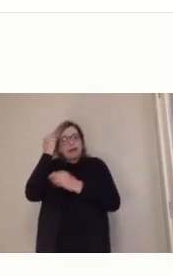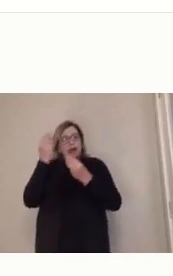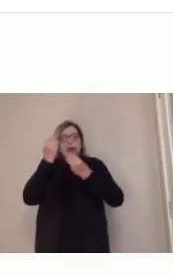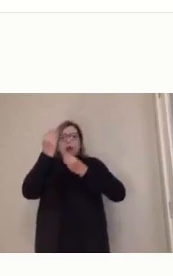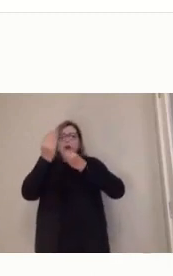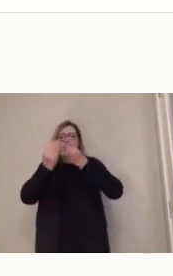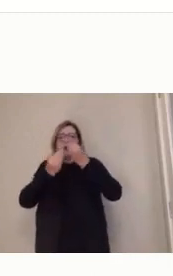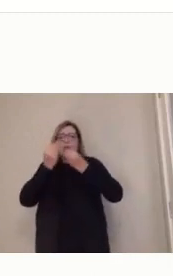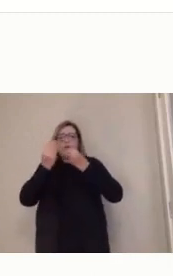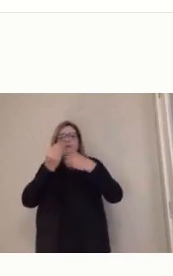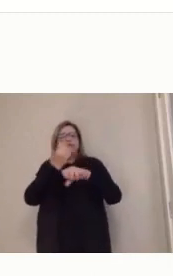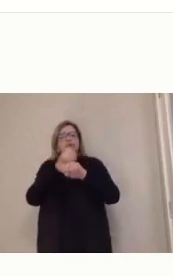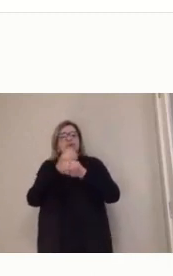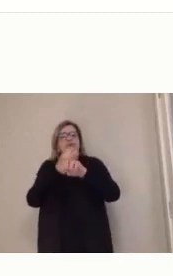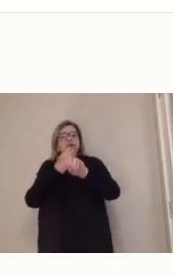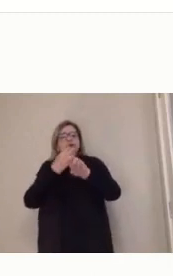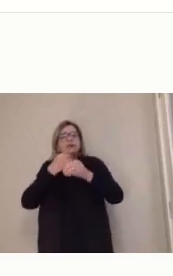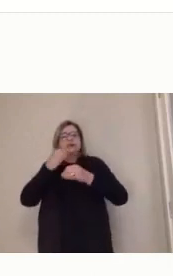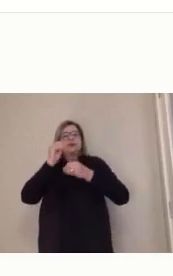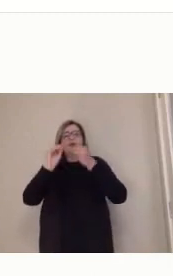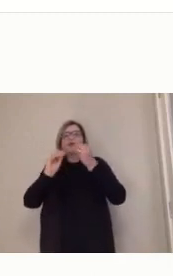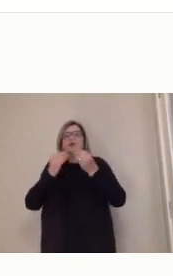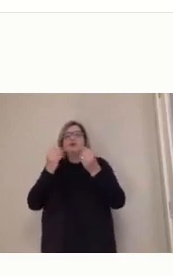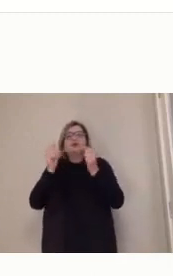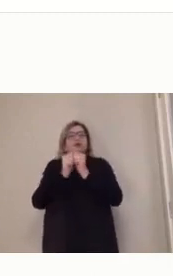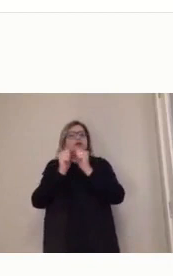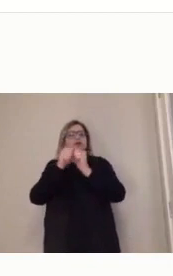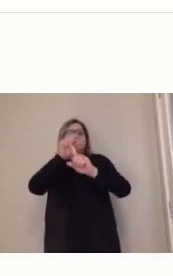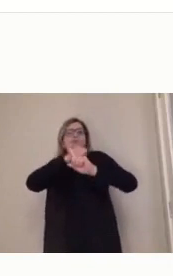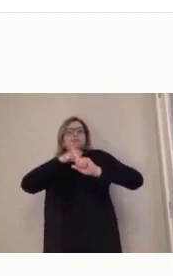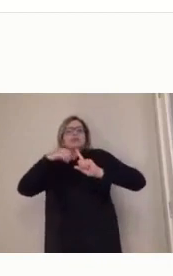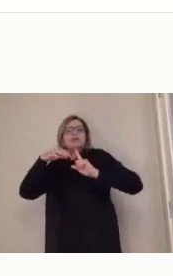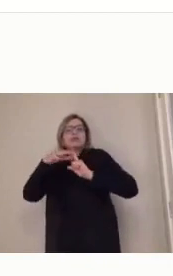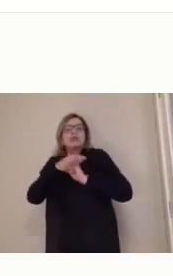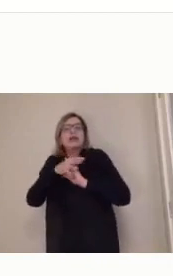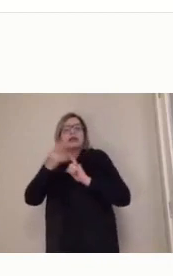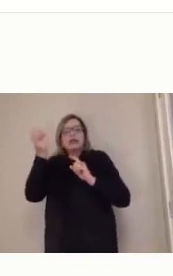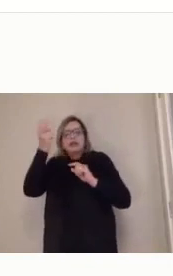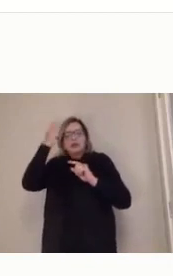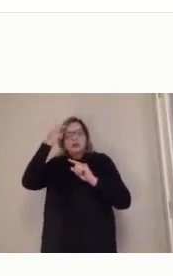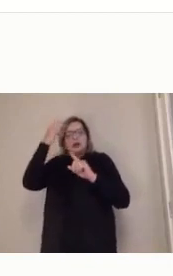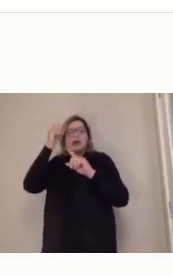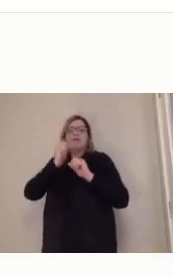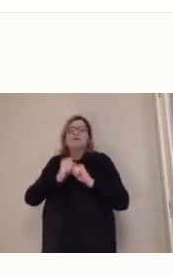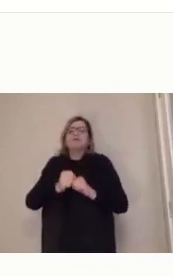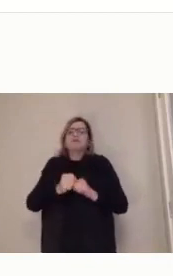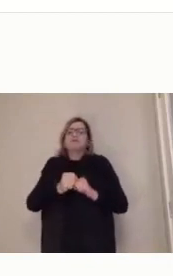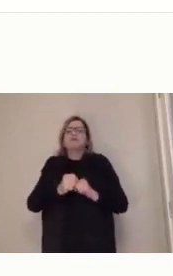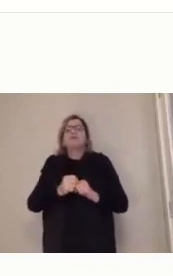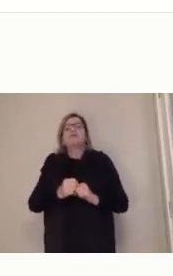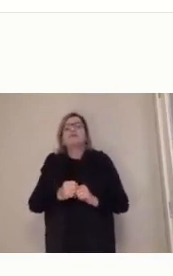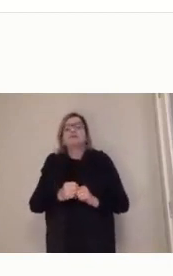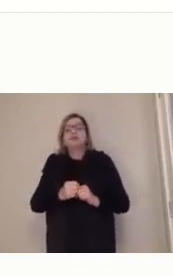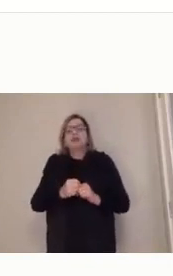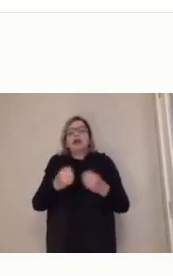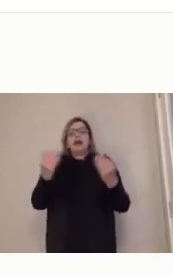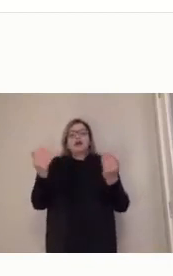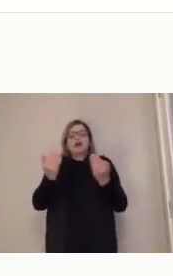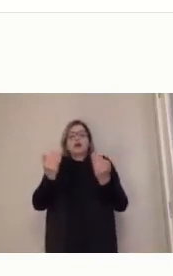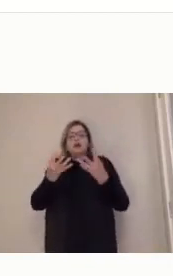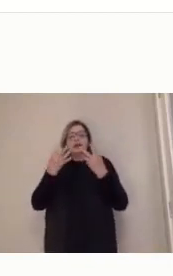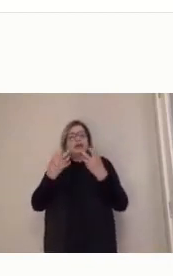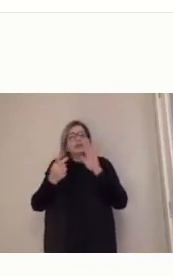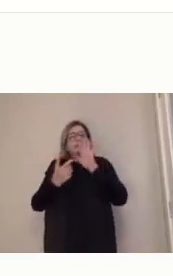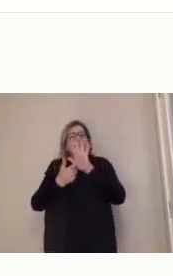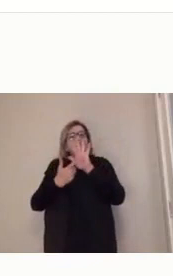todas as outras faces da sociedade, da questão cultural e social, tá? Então, nesse sentido, eu queria colocar um pouquinho para vocês da